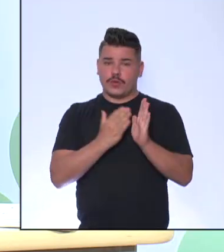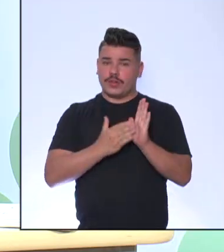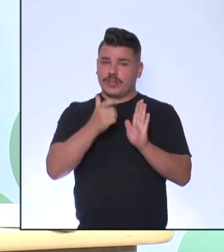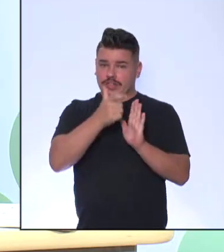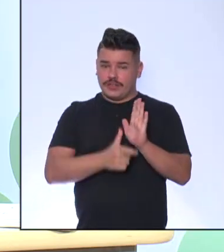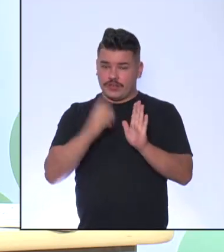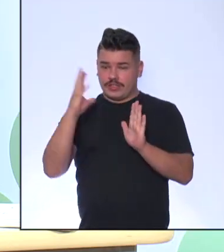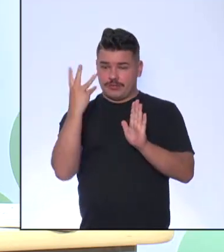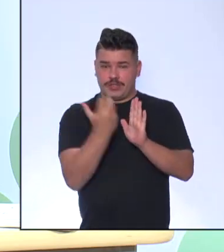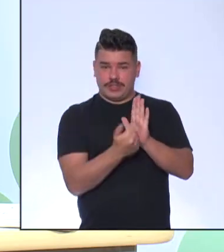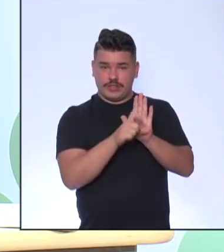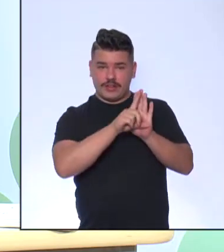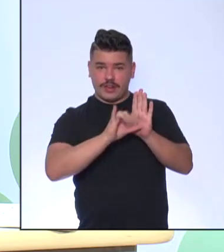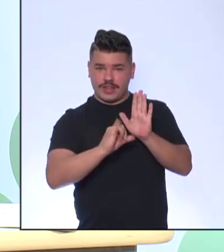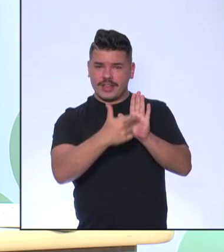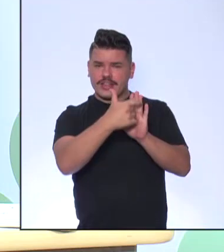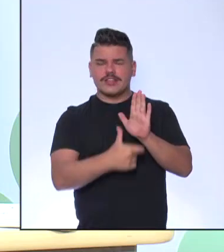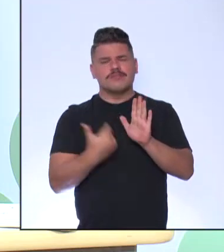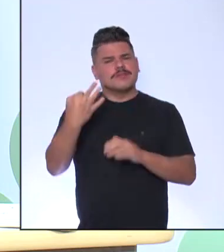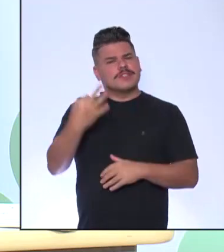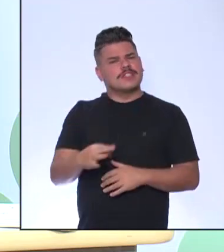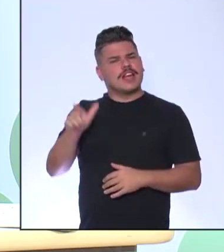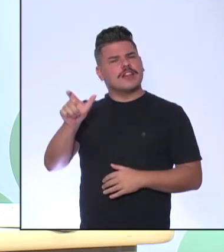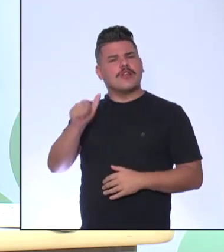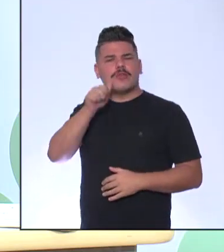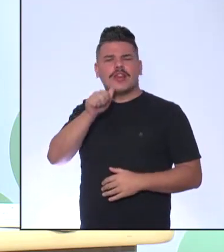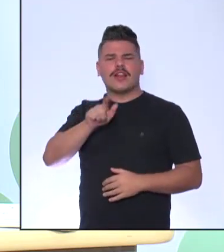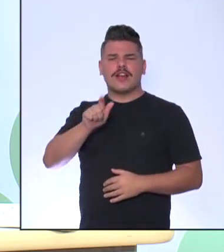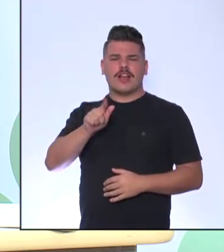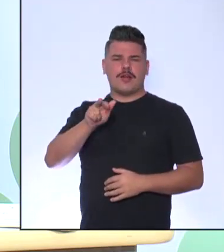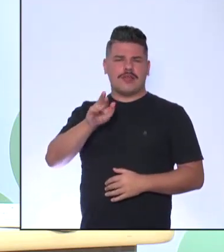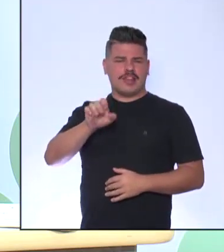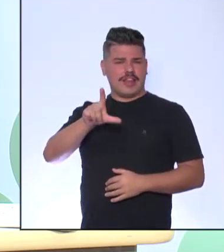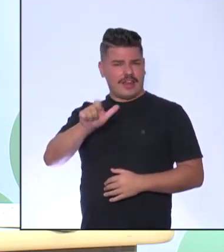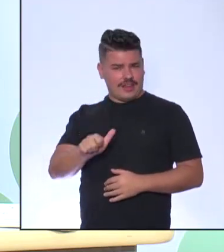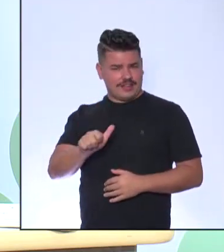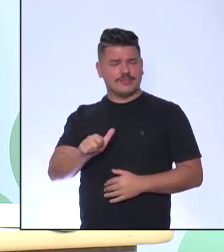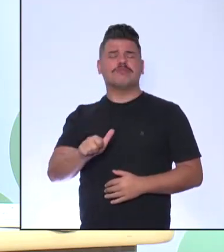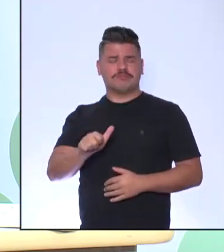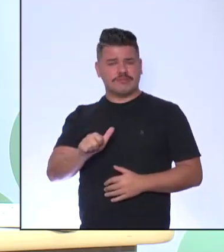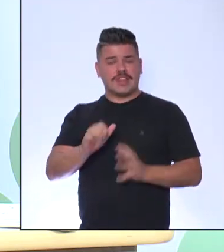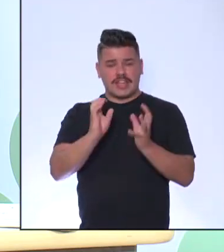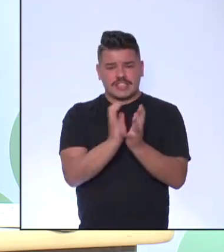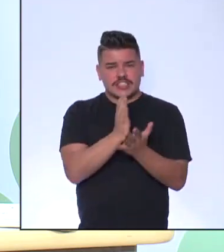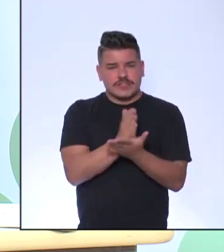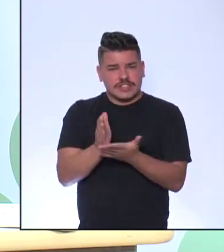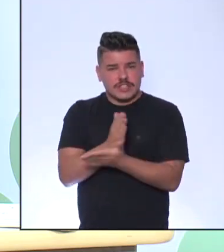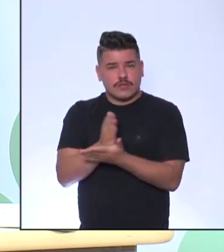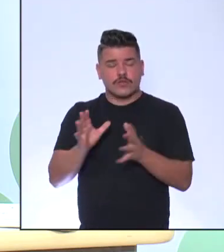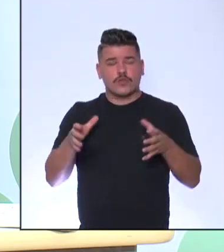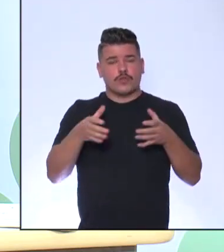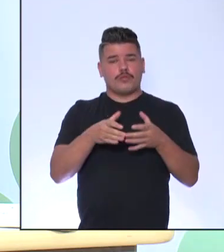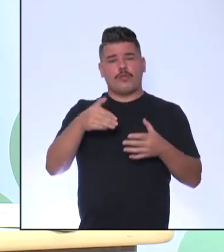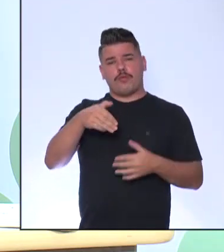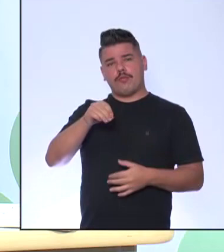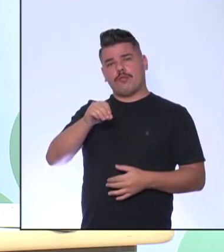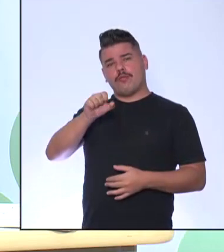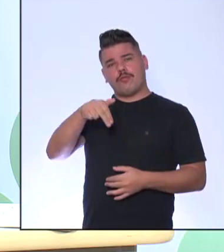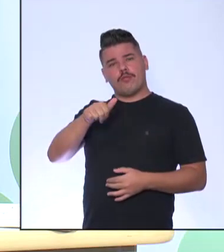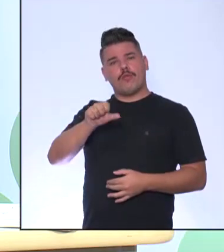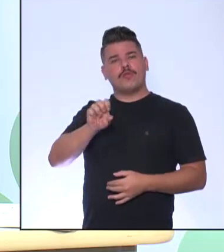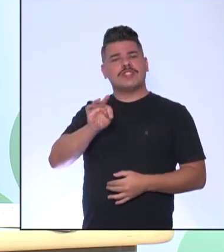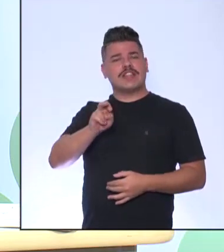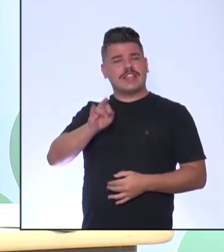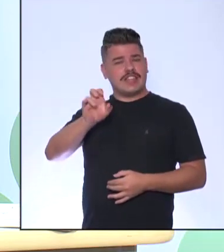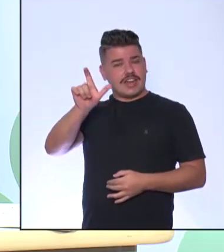Tivemos a resposta corretíssima Aqui da Gabriela A divisão tripartite tem a ver com Montesquieu Montesquieu foi um dos pensadores